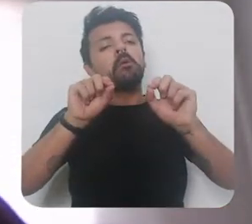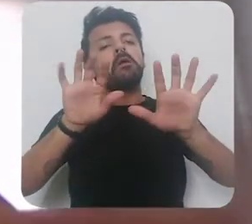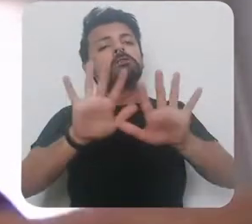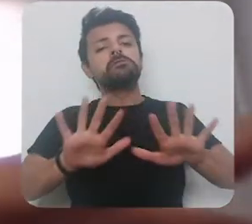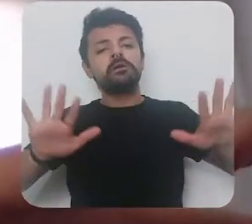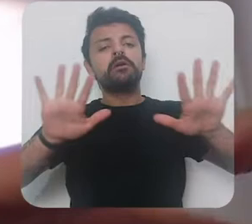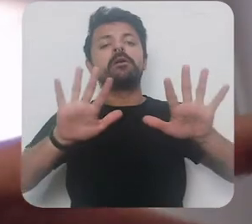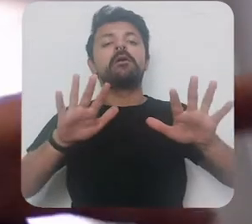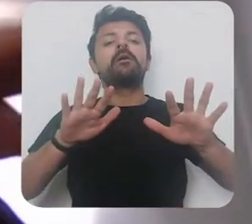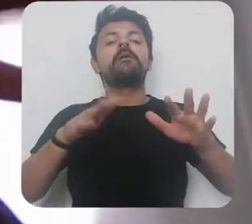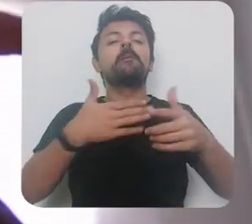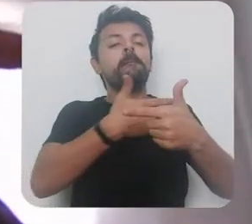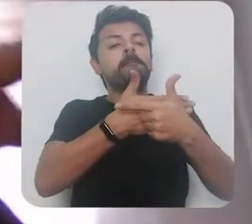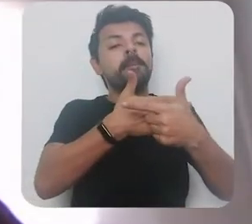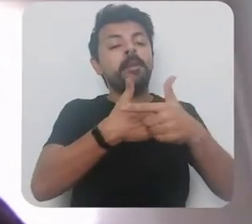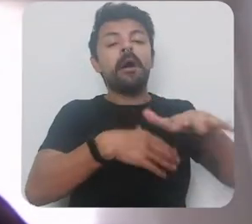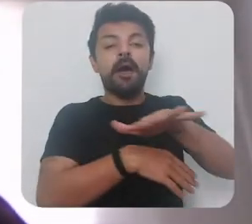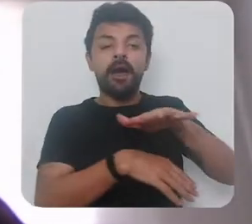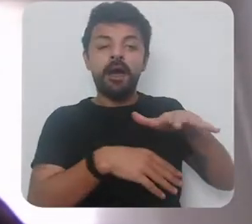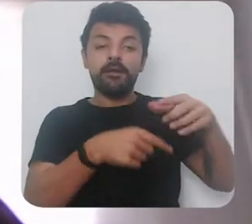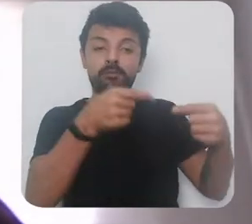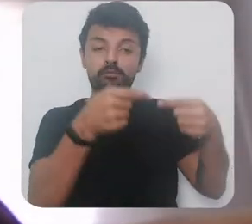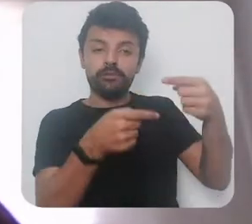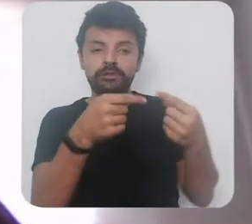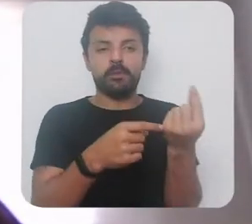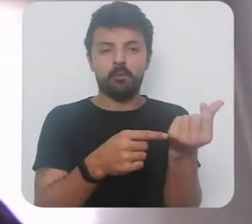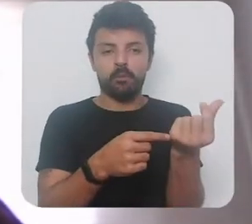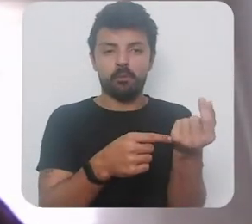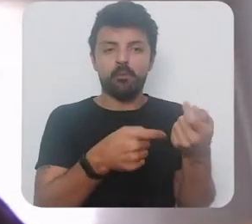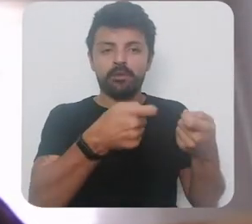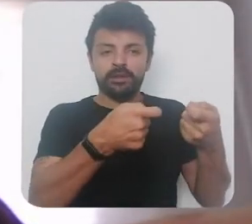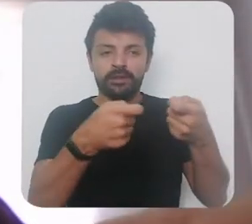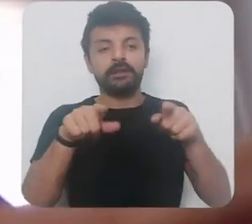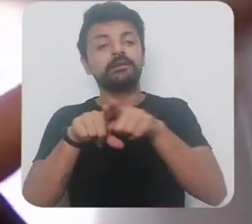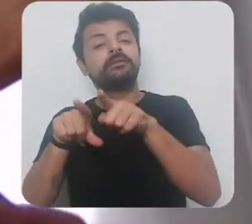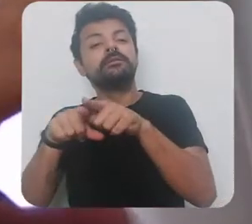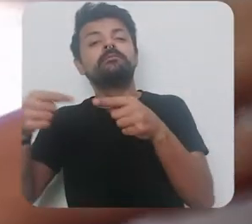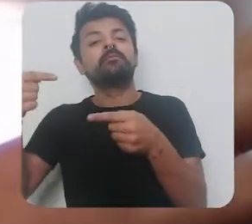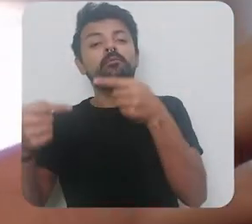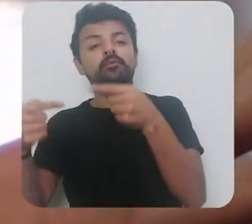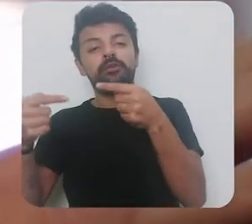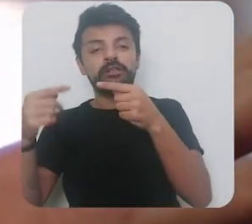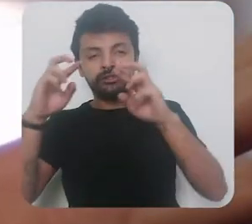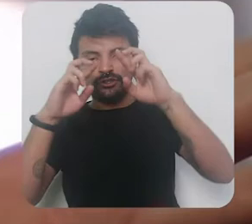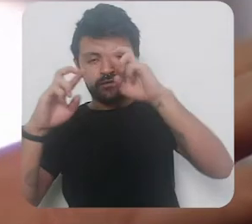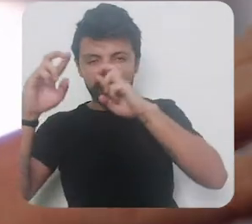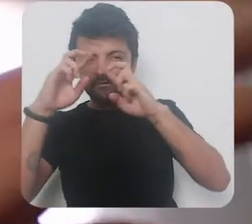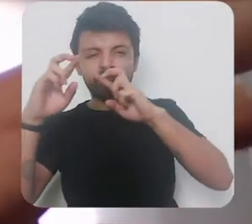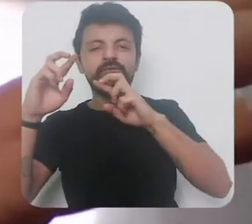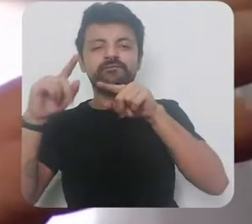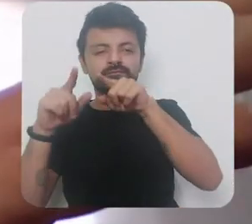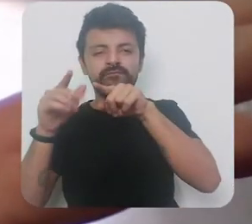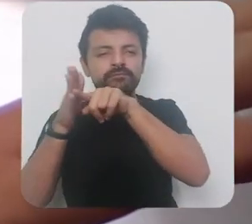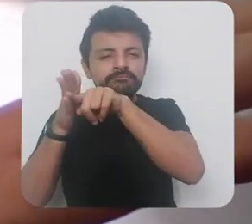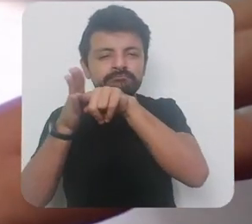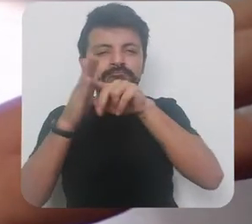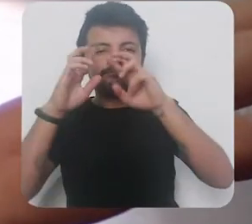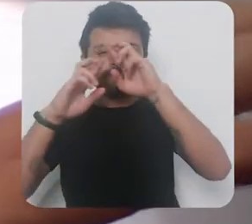tanto da política monetária como também da política fiscal no caso da política